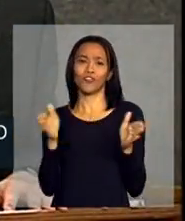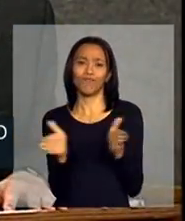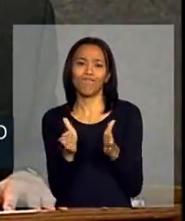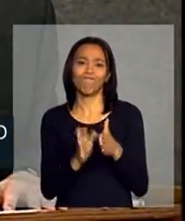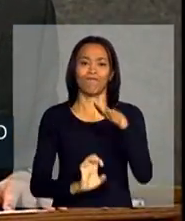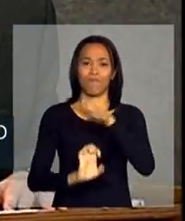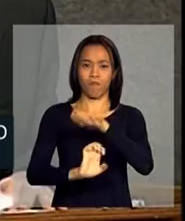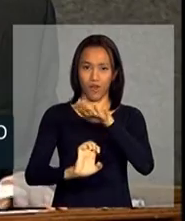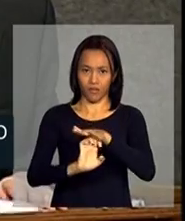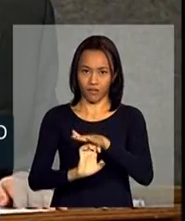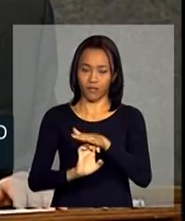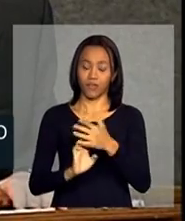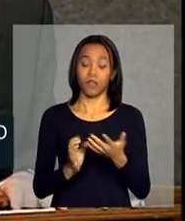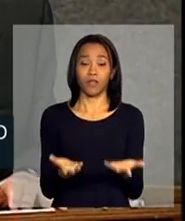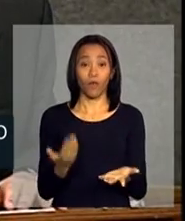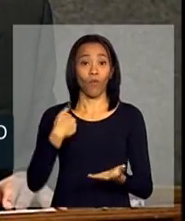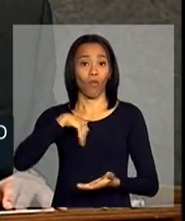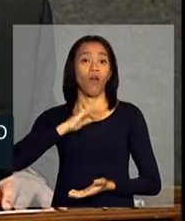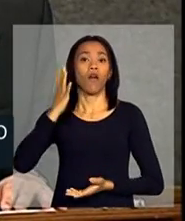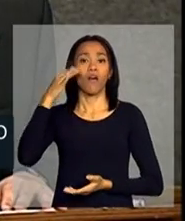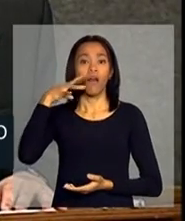achamos que